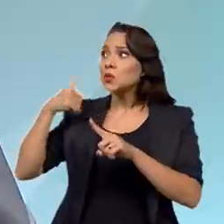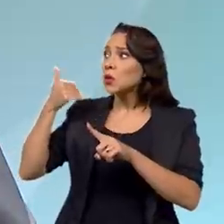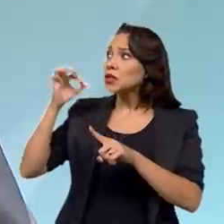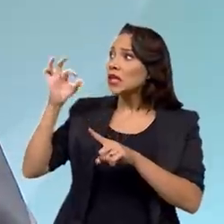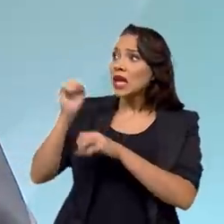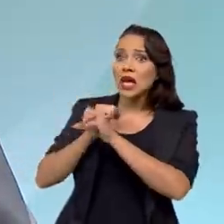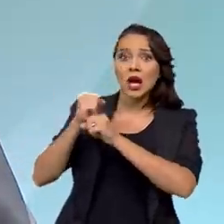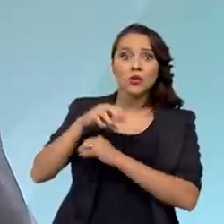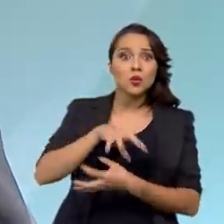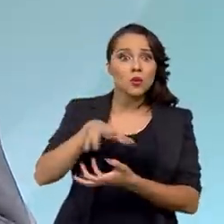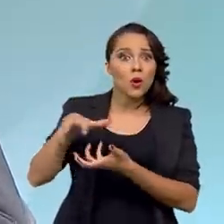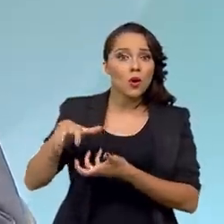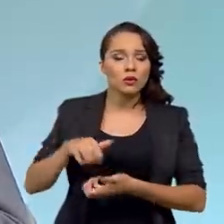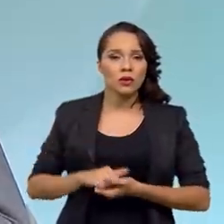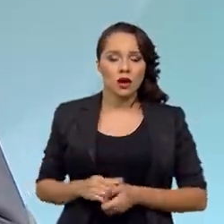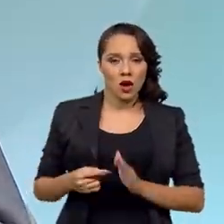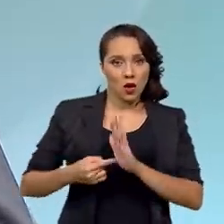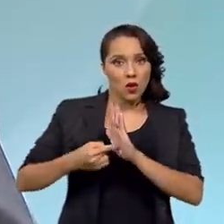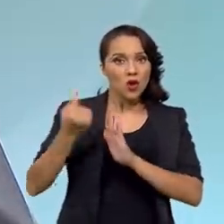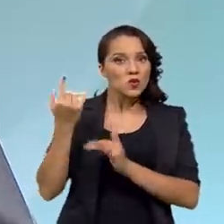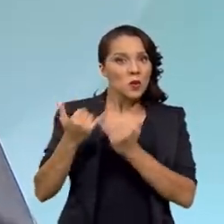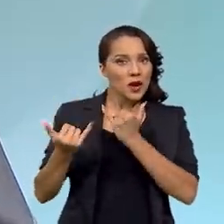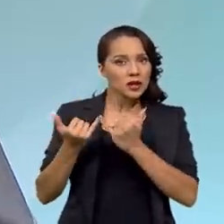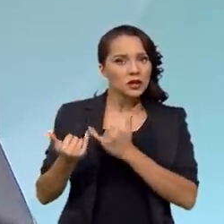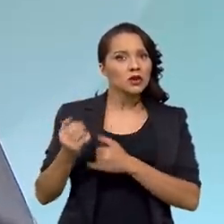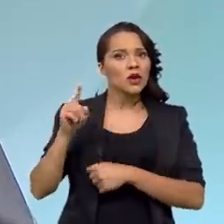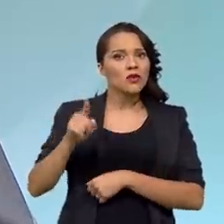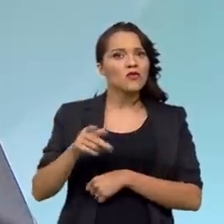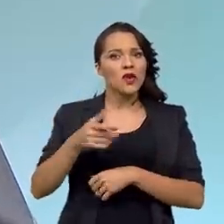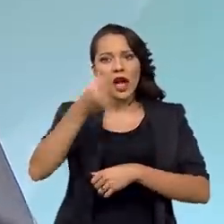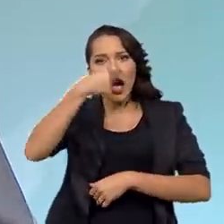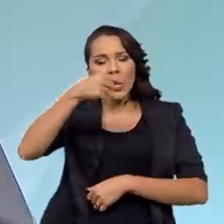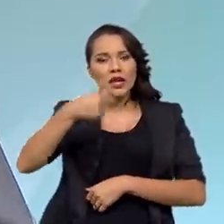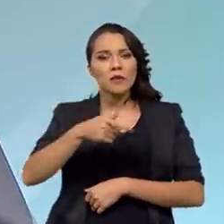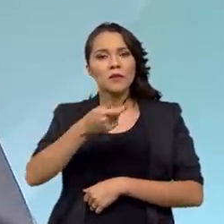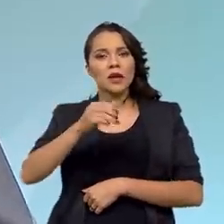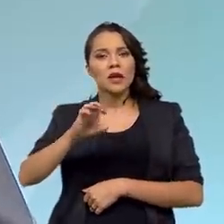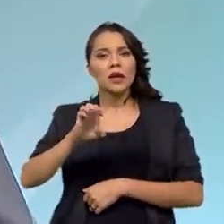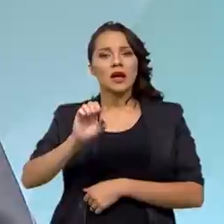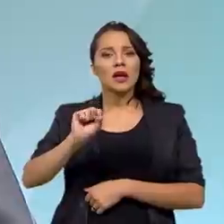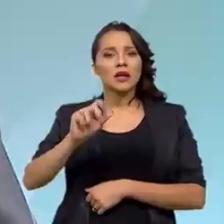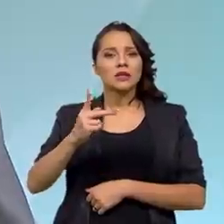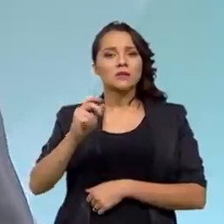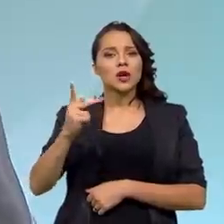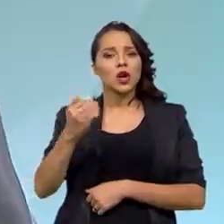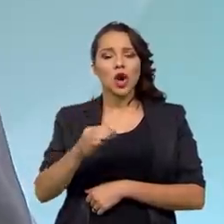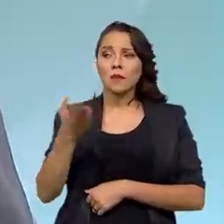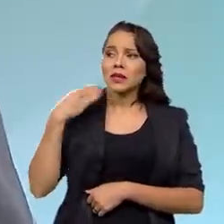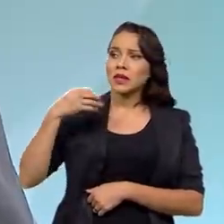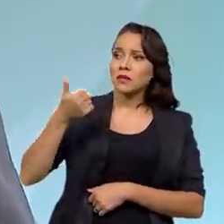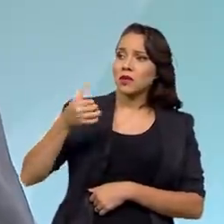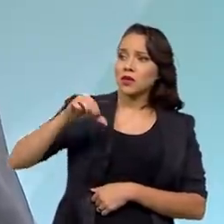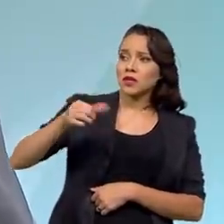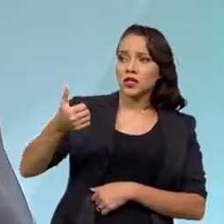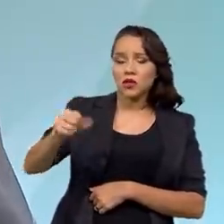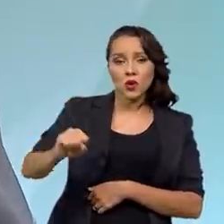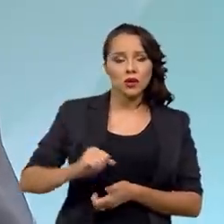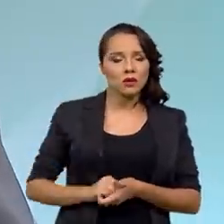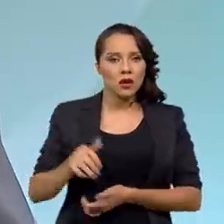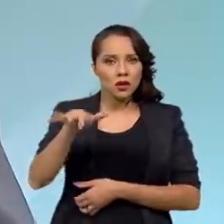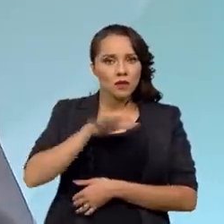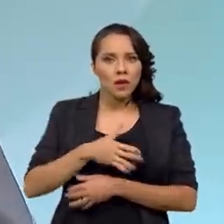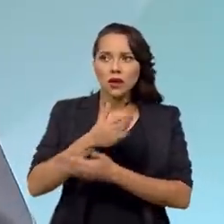do mundo. O último evento parecido com isso foi a gripe espanhola em 1918. Ora, no ambiente desse, o